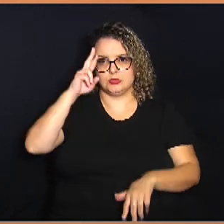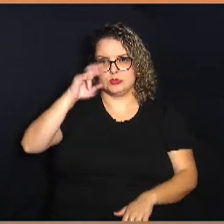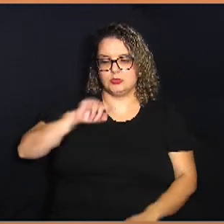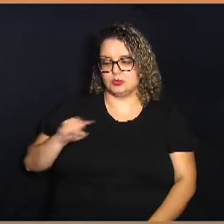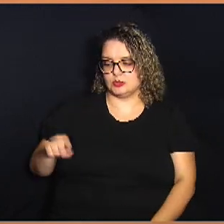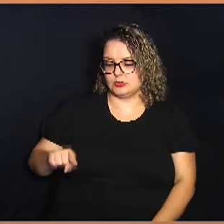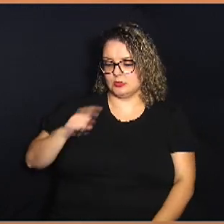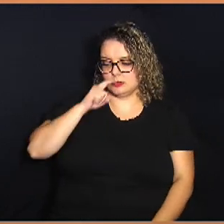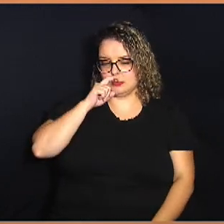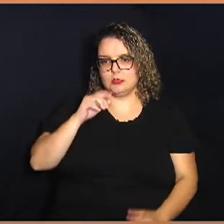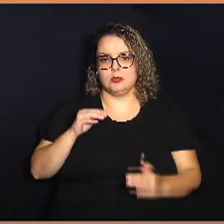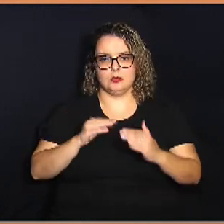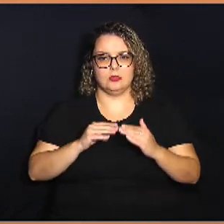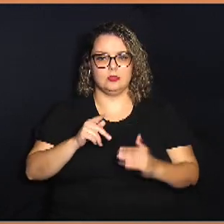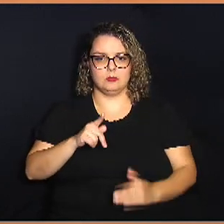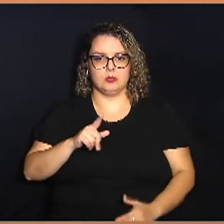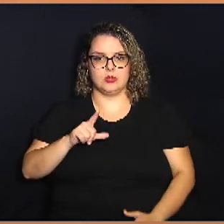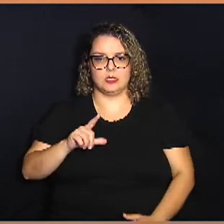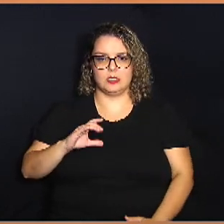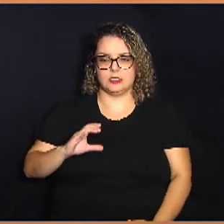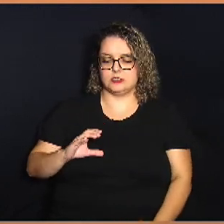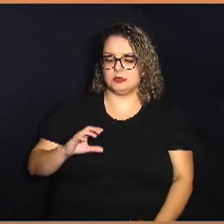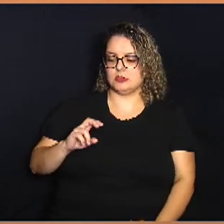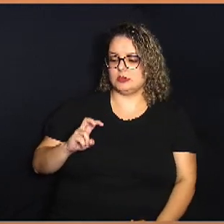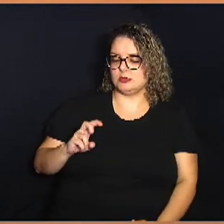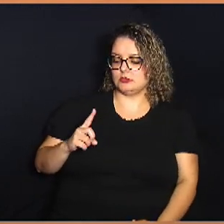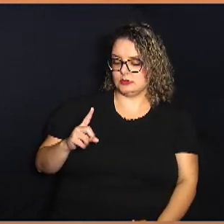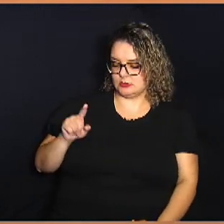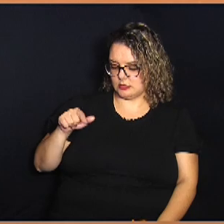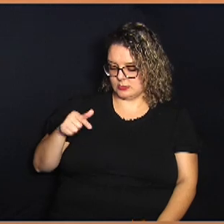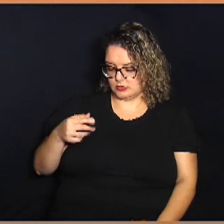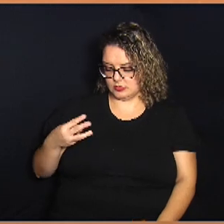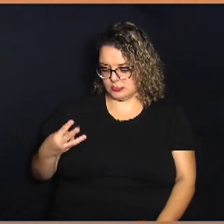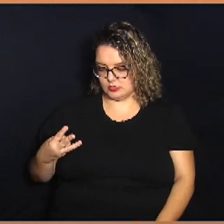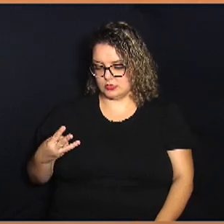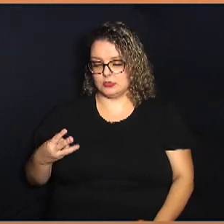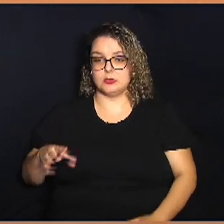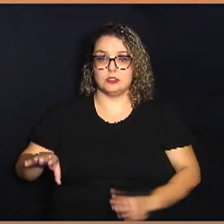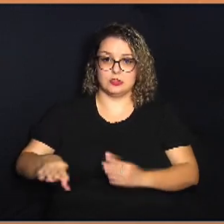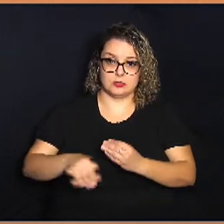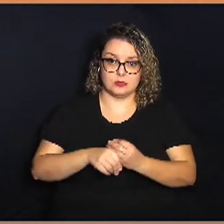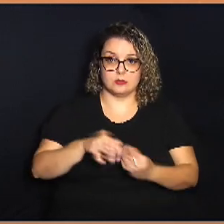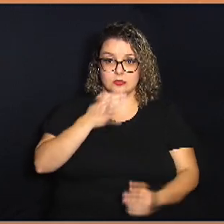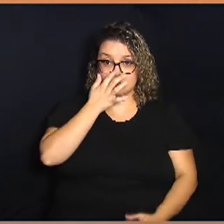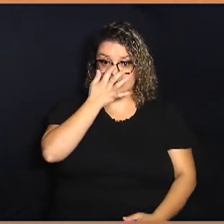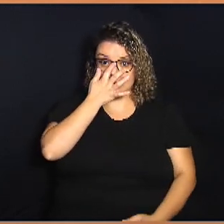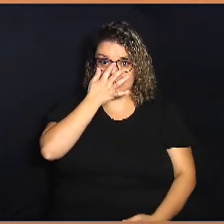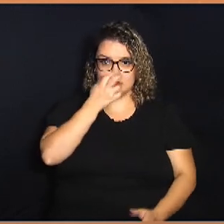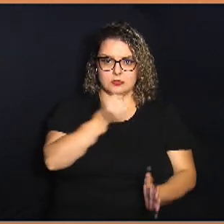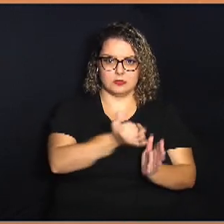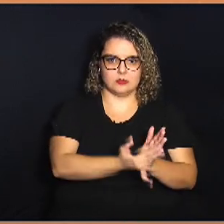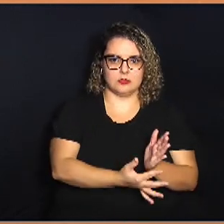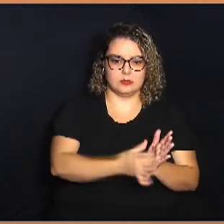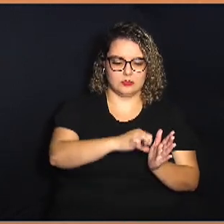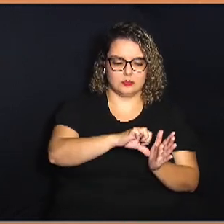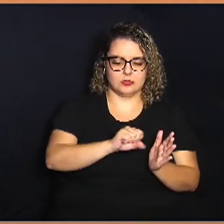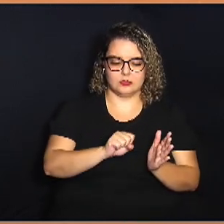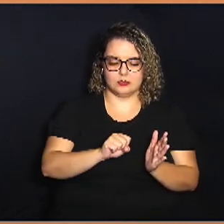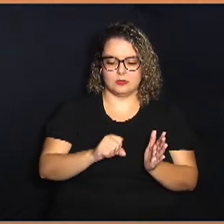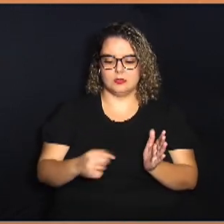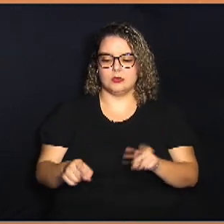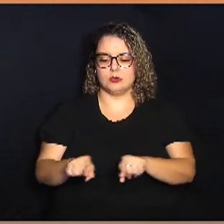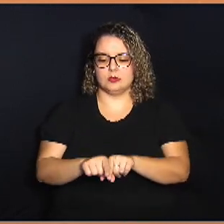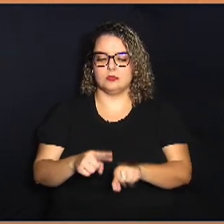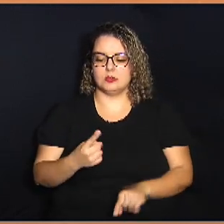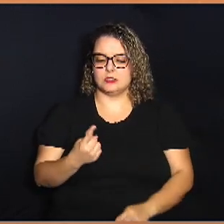Carlos favorável ao PLC 51 2023 e emendas de folhas número 98 113